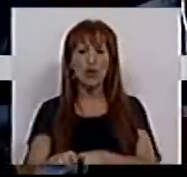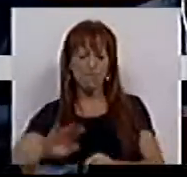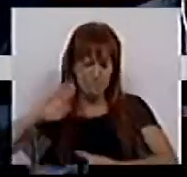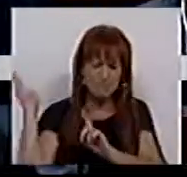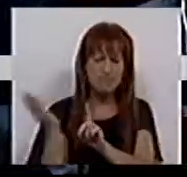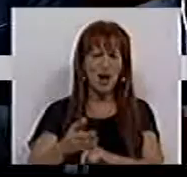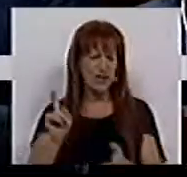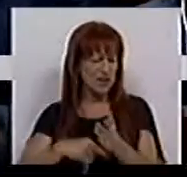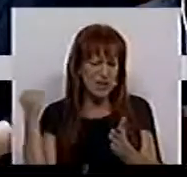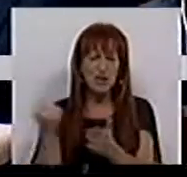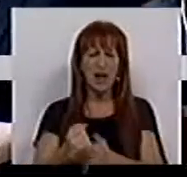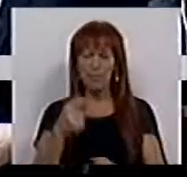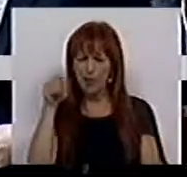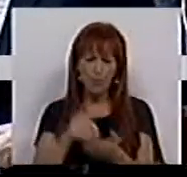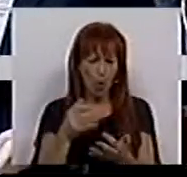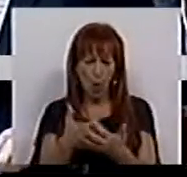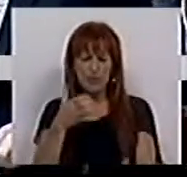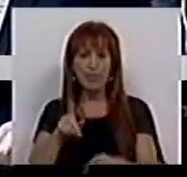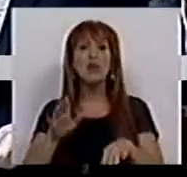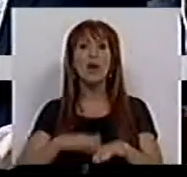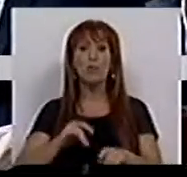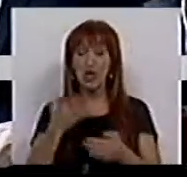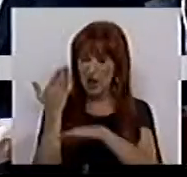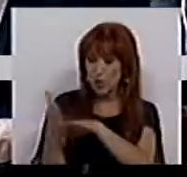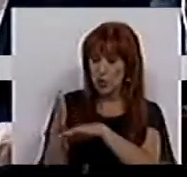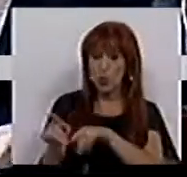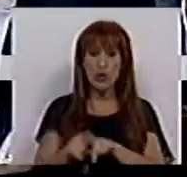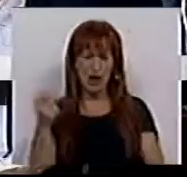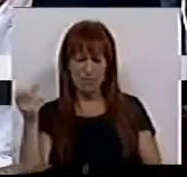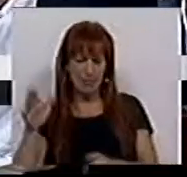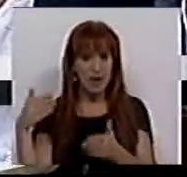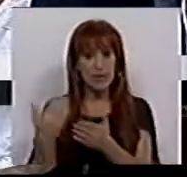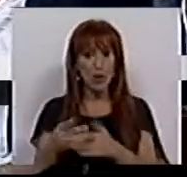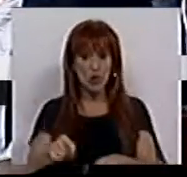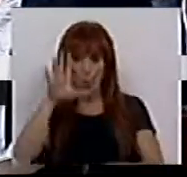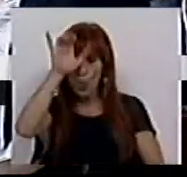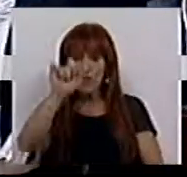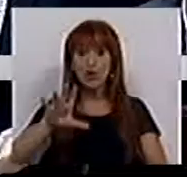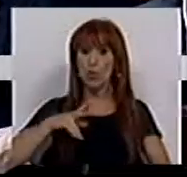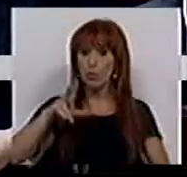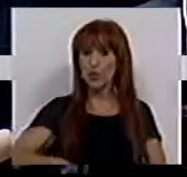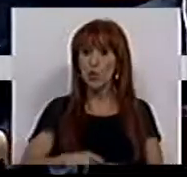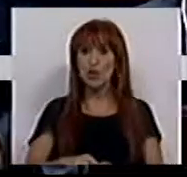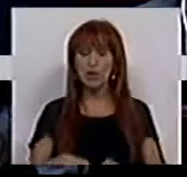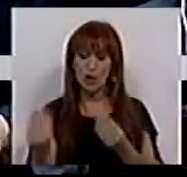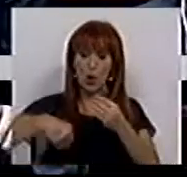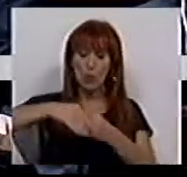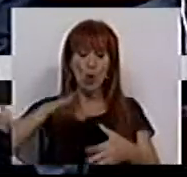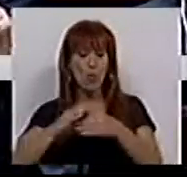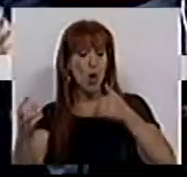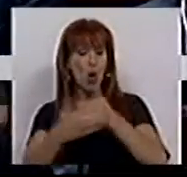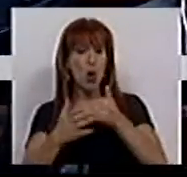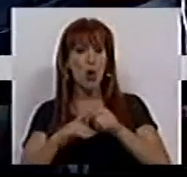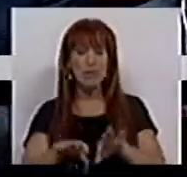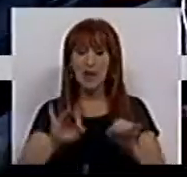Penalizando sempre os mais pobres. É pela exclusão, pela fragilização, que este Governo tem ido no complemento solidário para